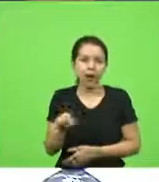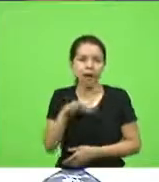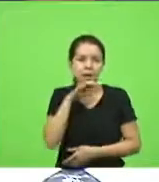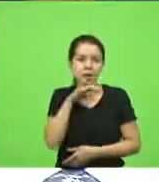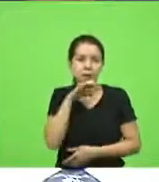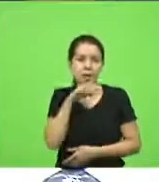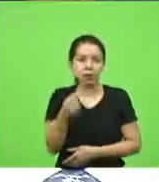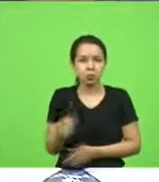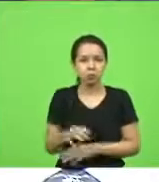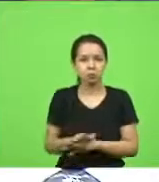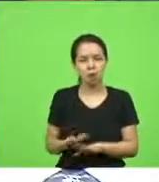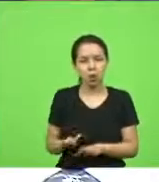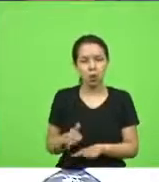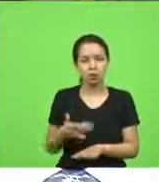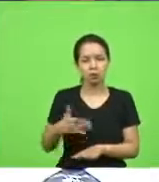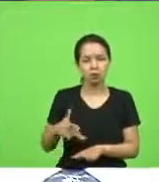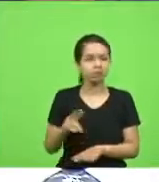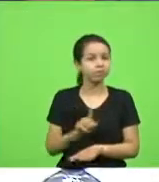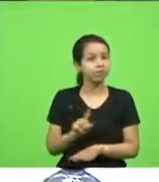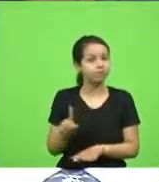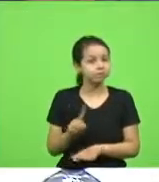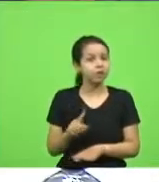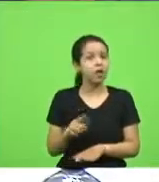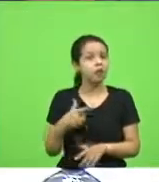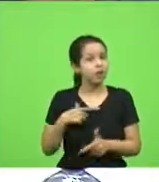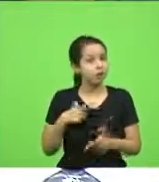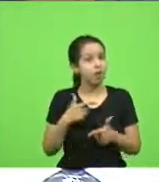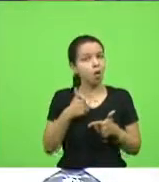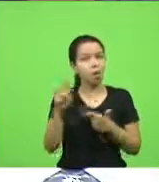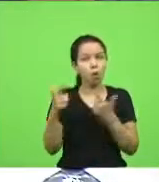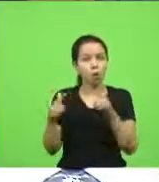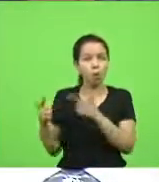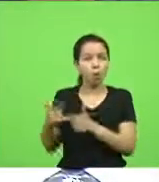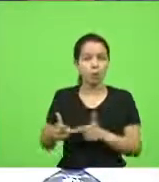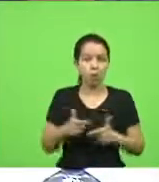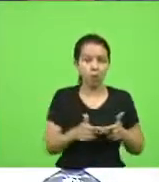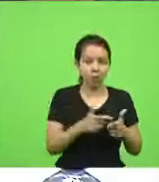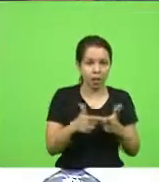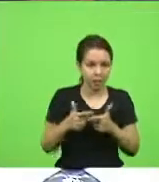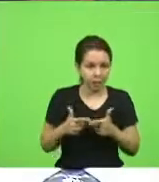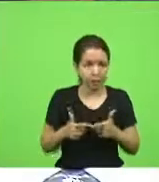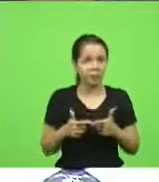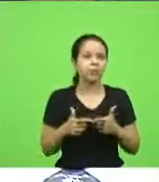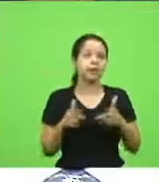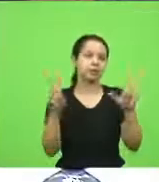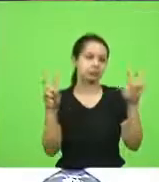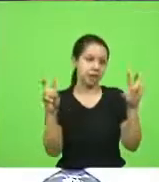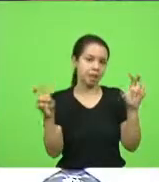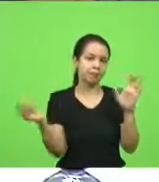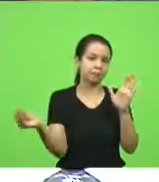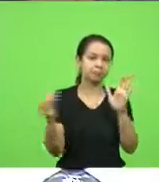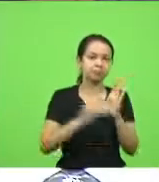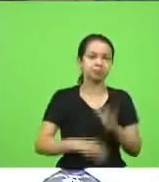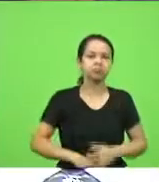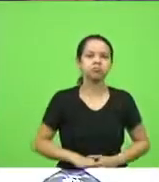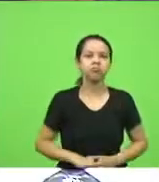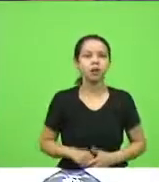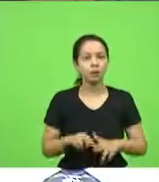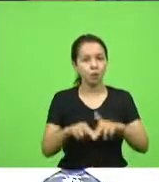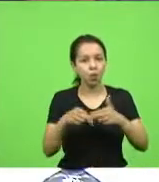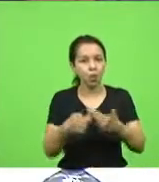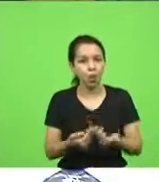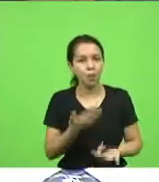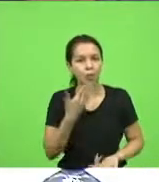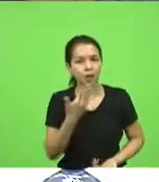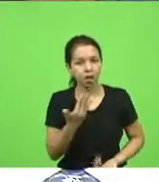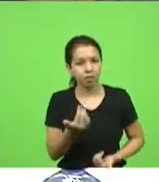existe uma complexidade, existe uma integralidade dentro dessa temática. Por isso, eu peço a vênia dos nobres deputados para que